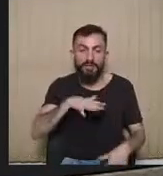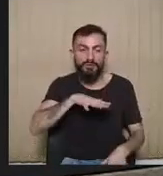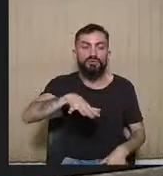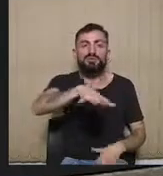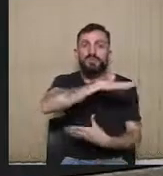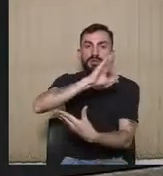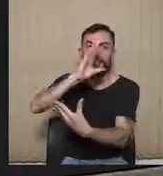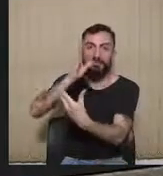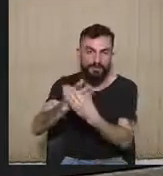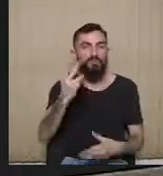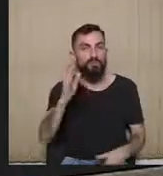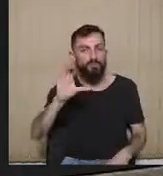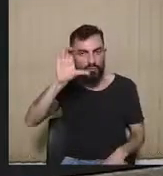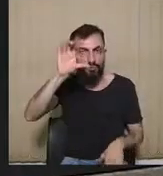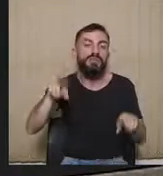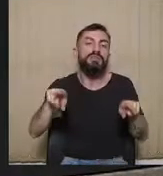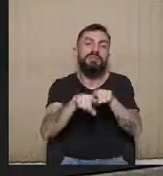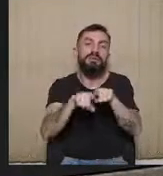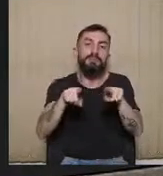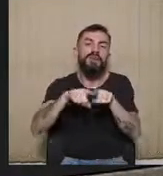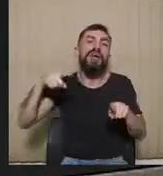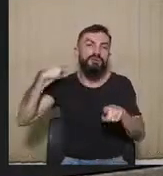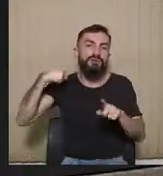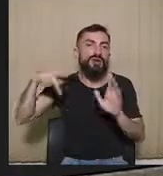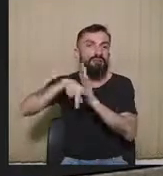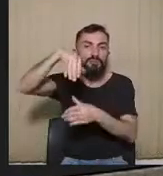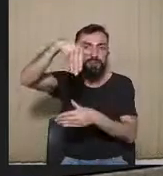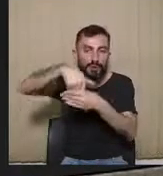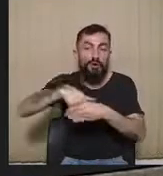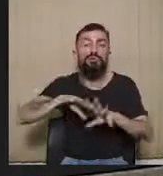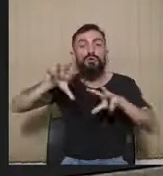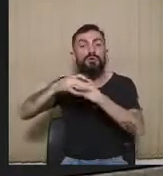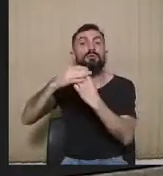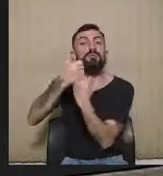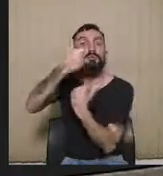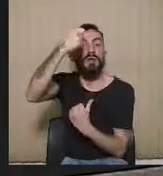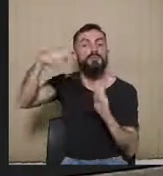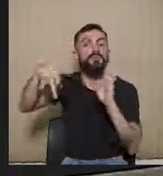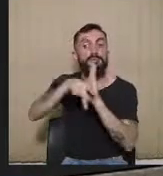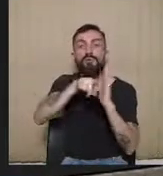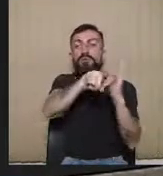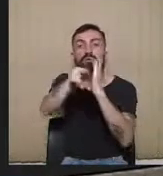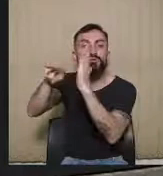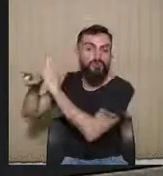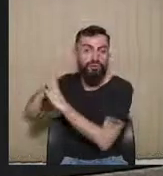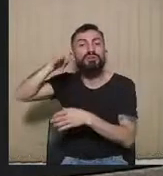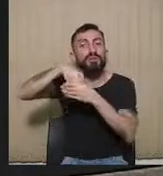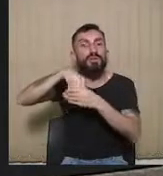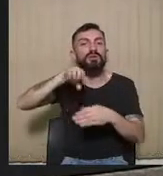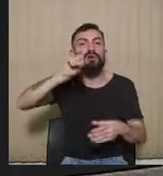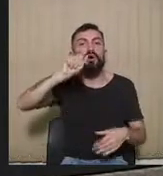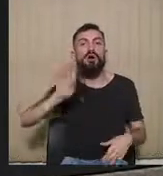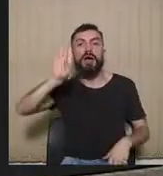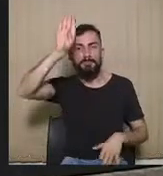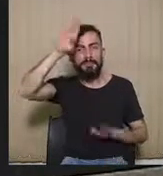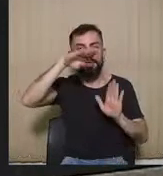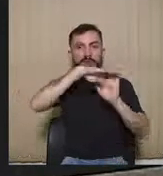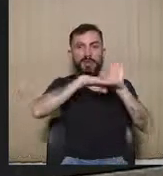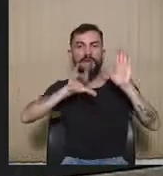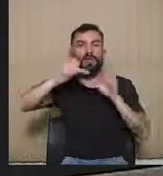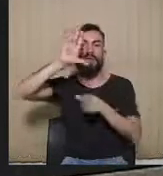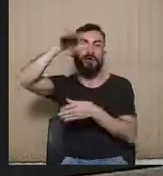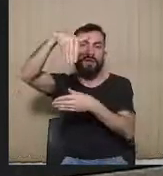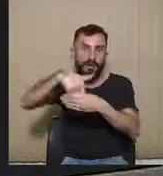advogado eleitoralista, membro consultor da Comissão de Direito Eleitoral da Ordem dos Advogados do Brasil de São